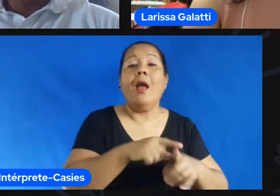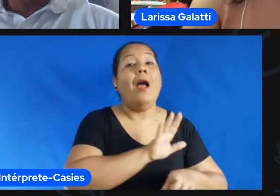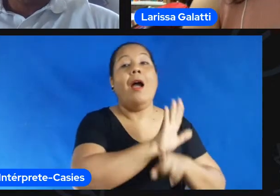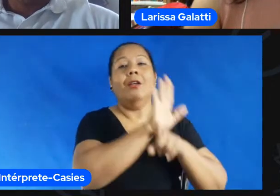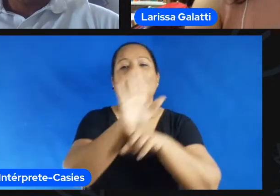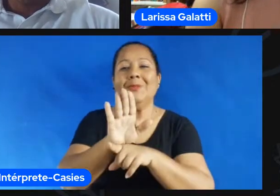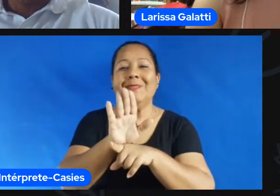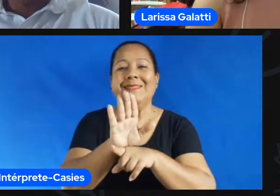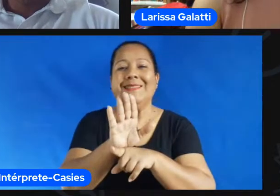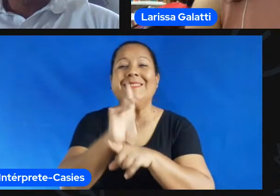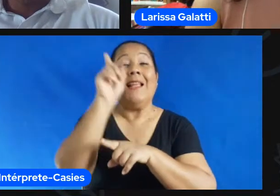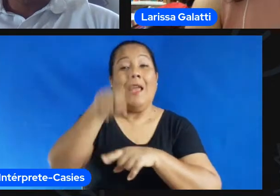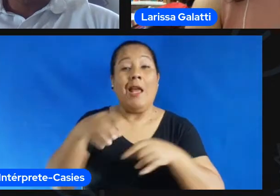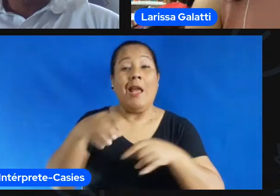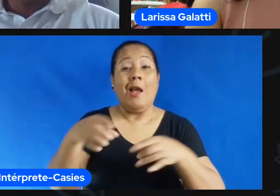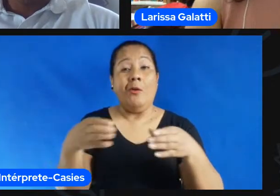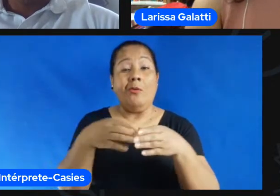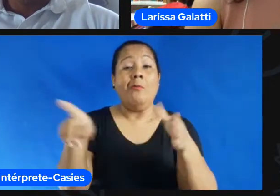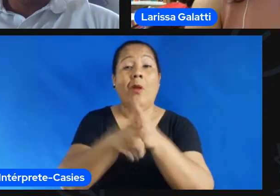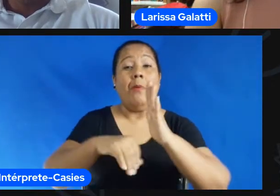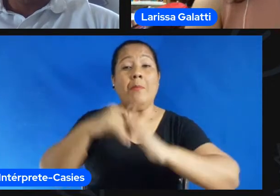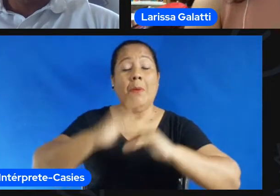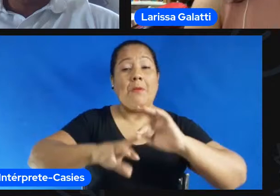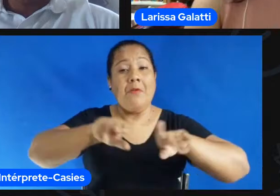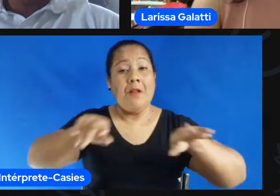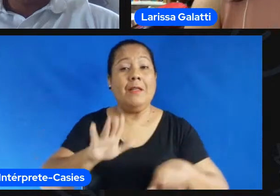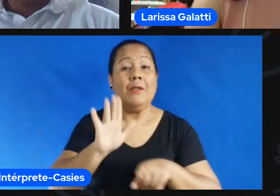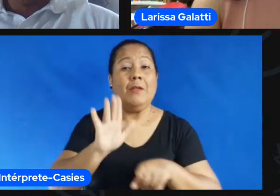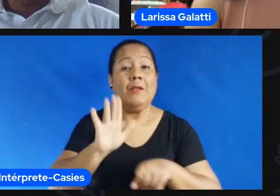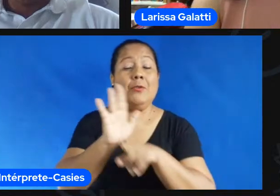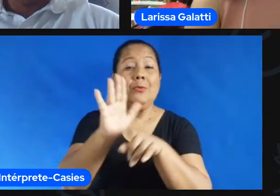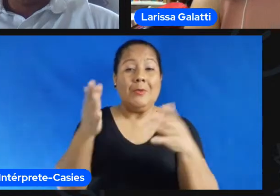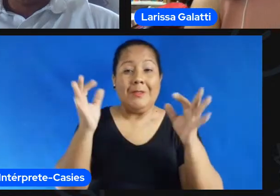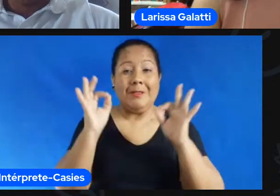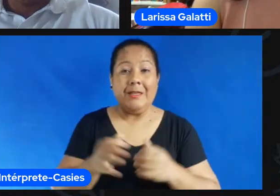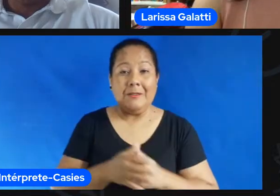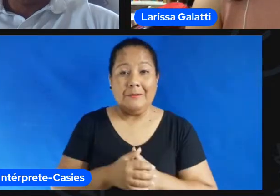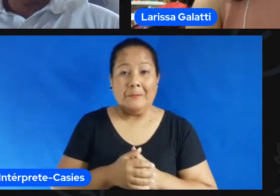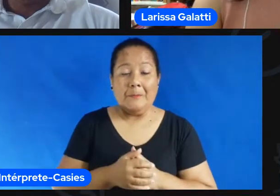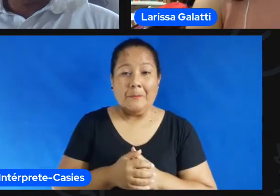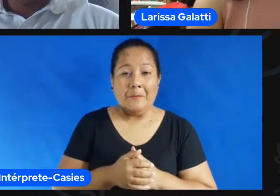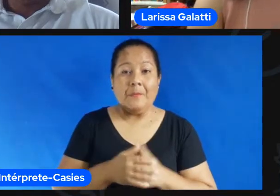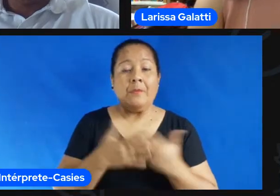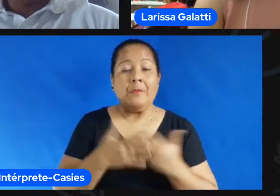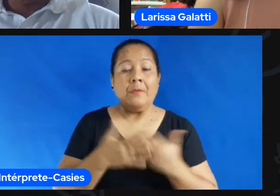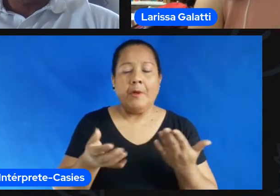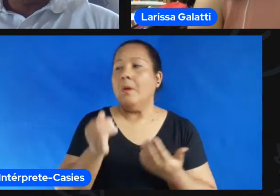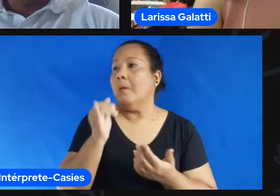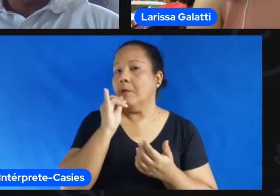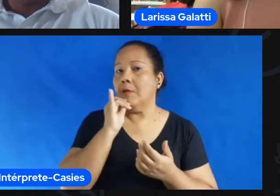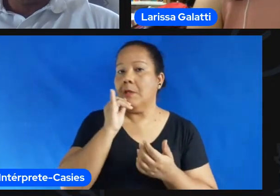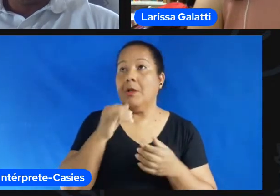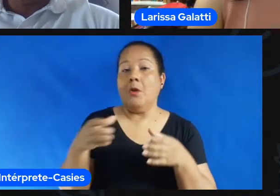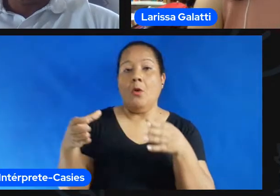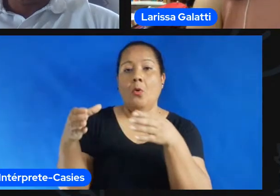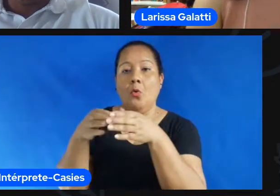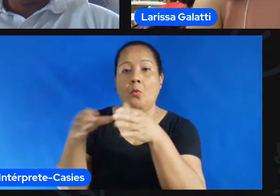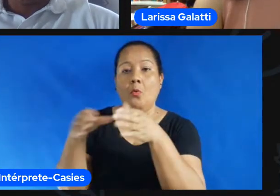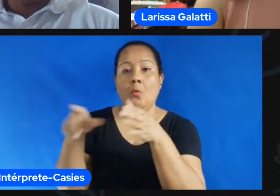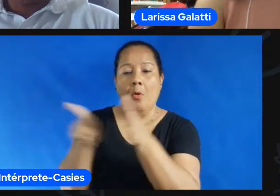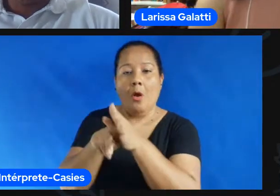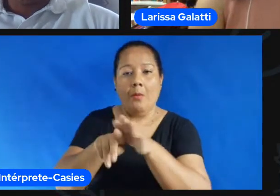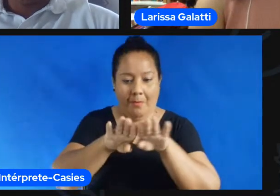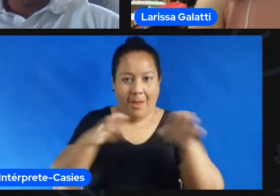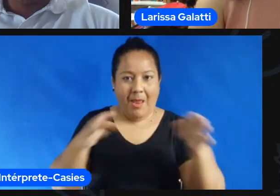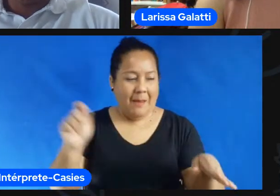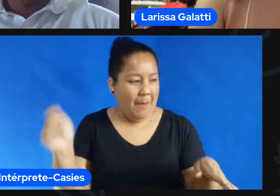isso começa a acontecer nas organizações que tem mais recursos né eu dei o exemplo para vocês da confederação brasileira de tênis de mesa a